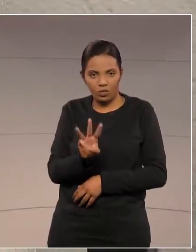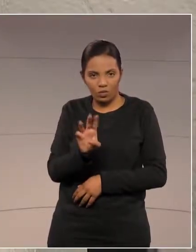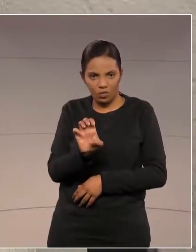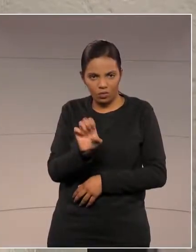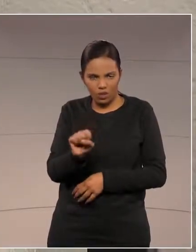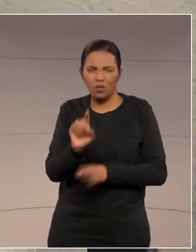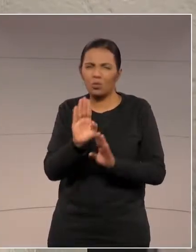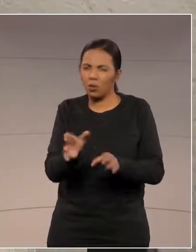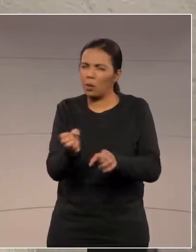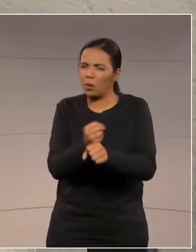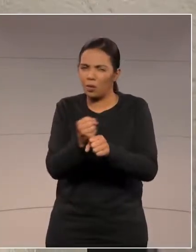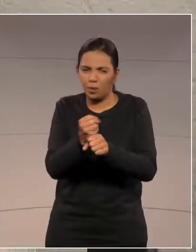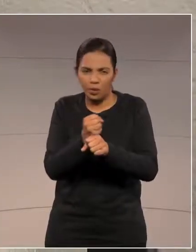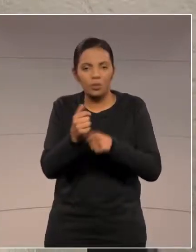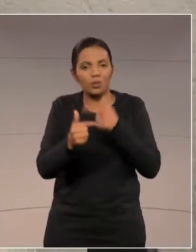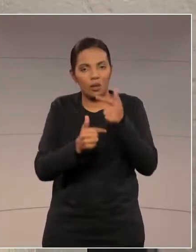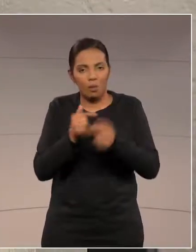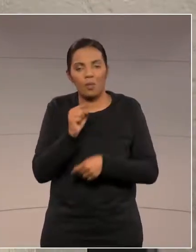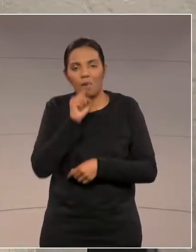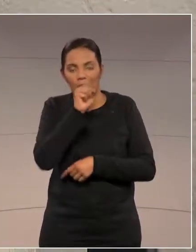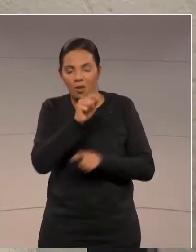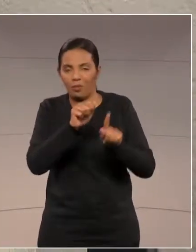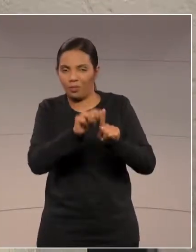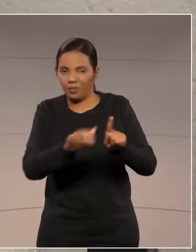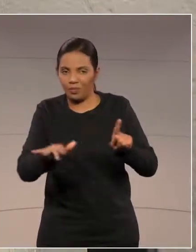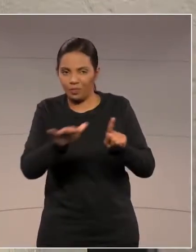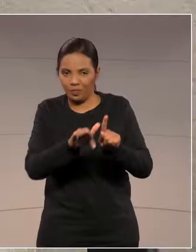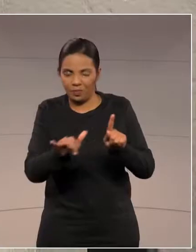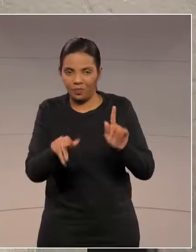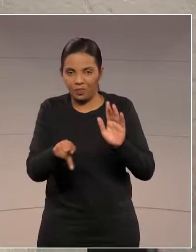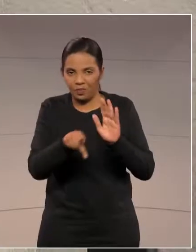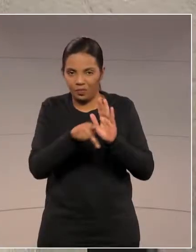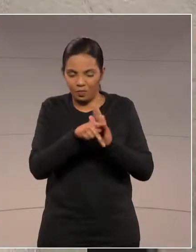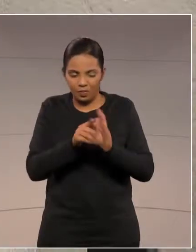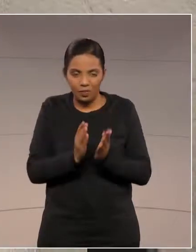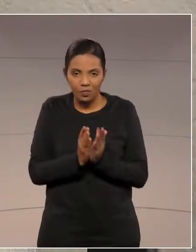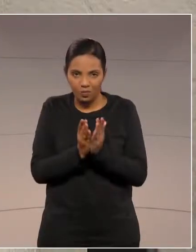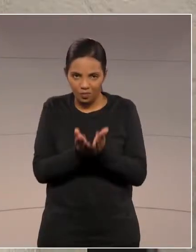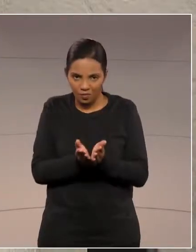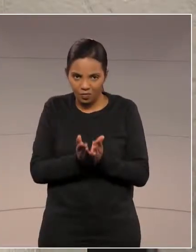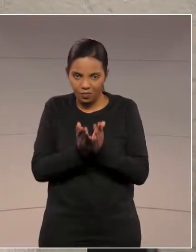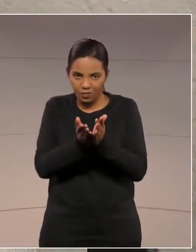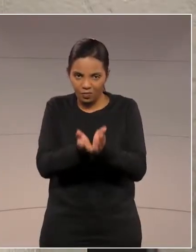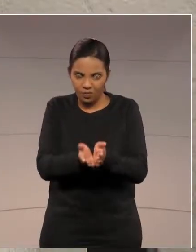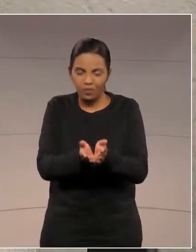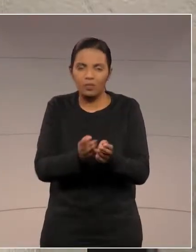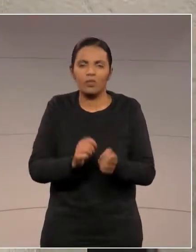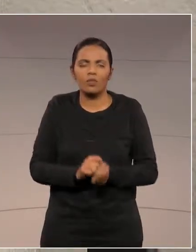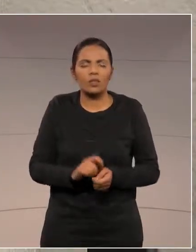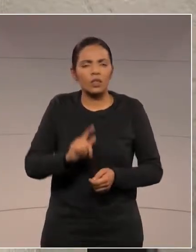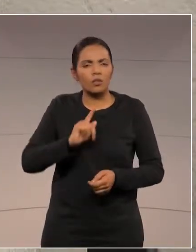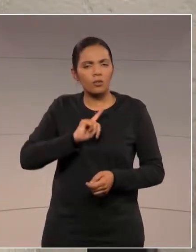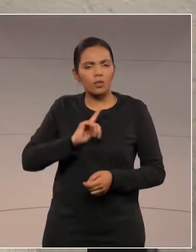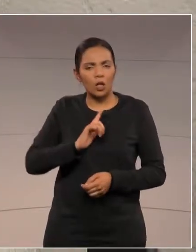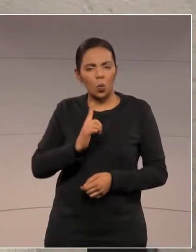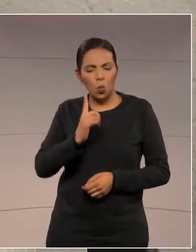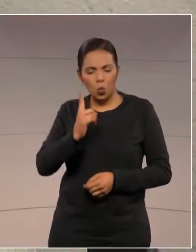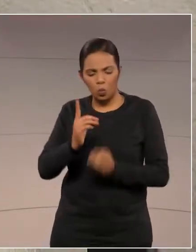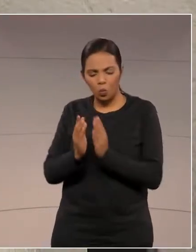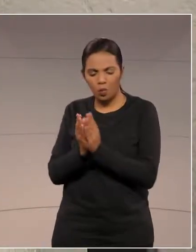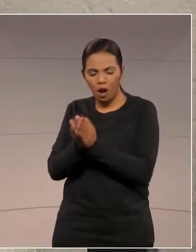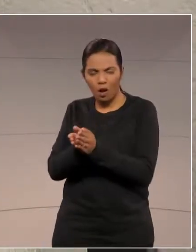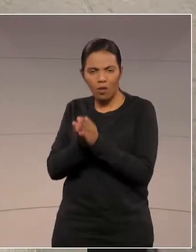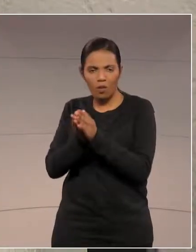muitos e muitos anos as nossas águas, com o rebocador que deixa a